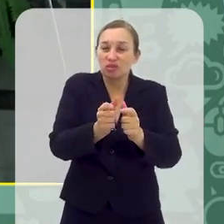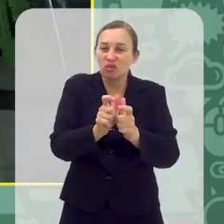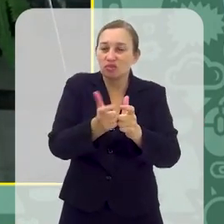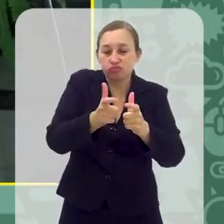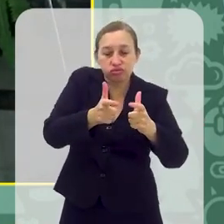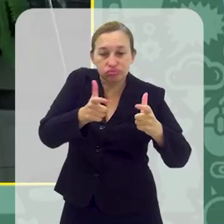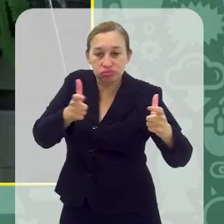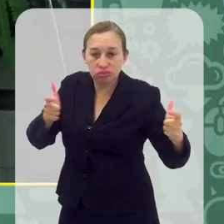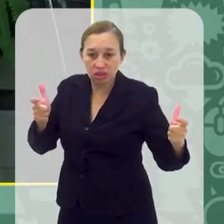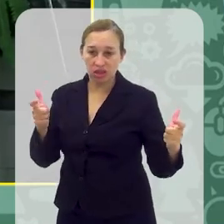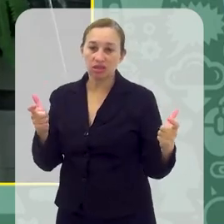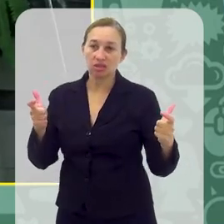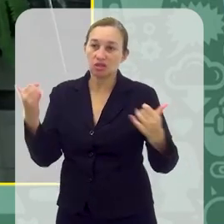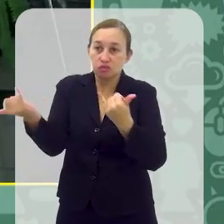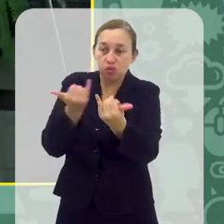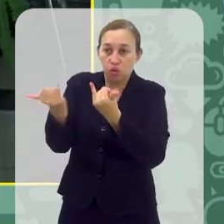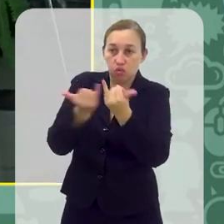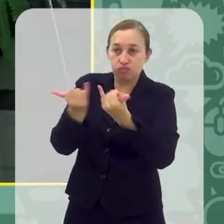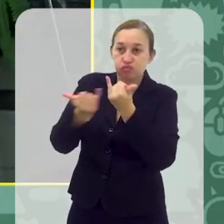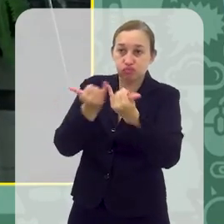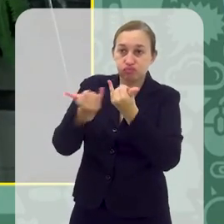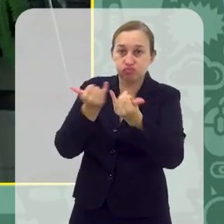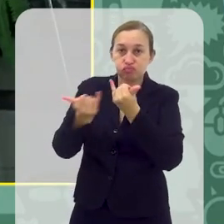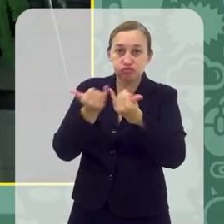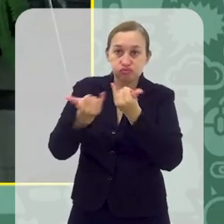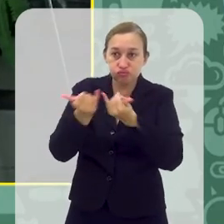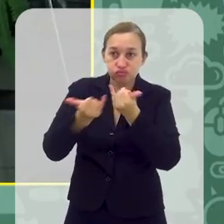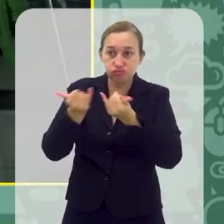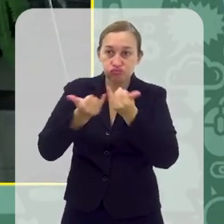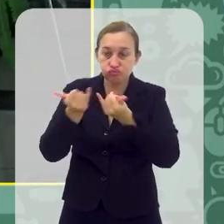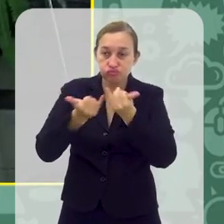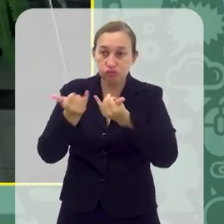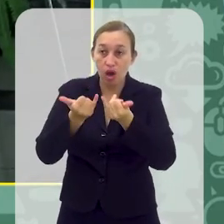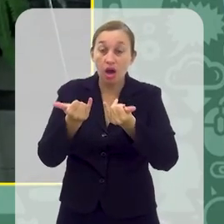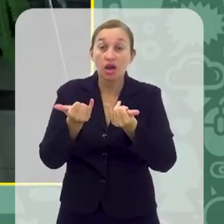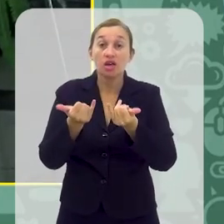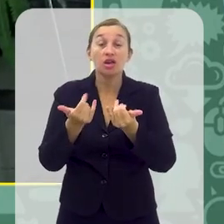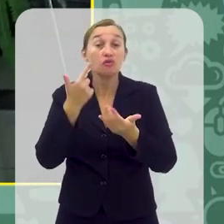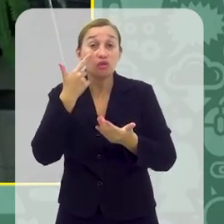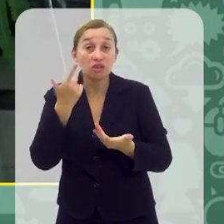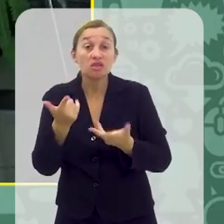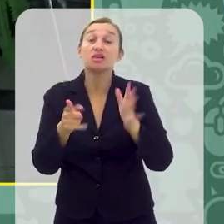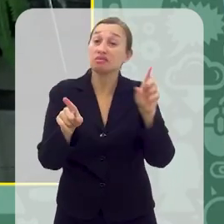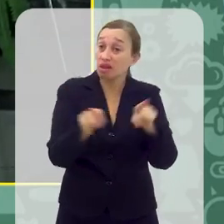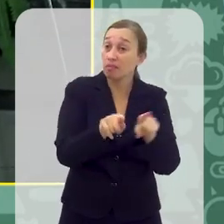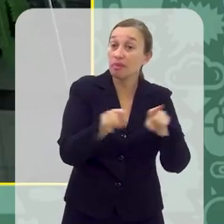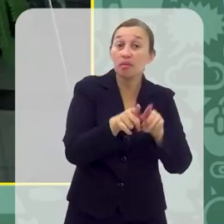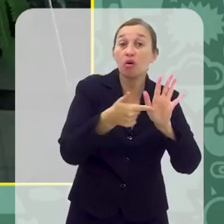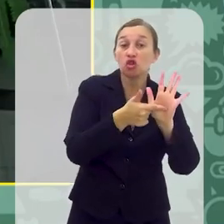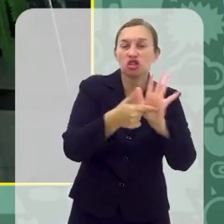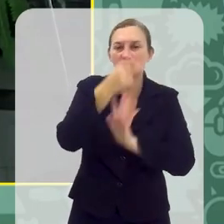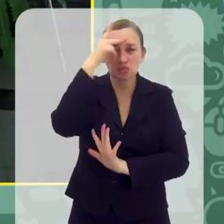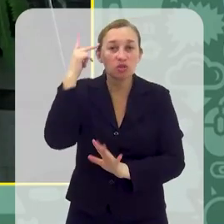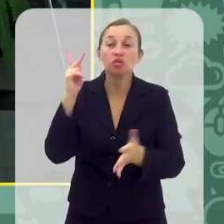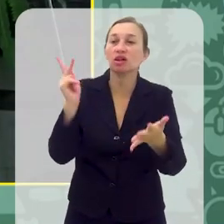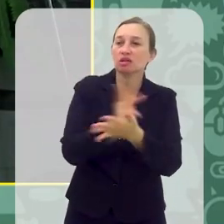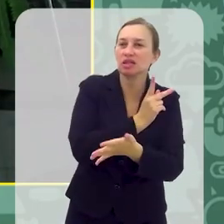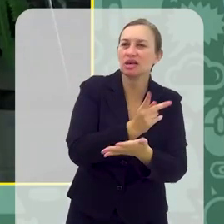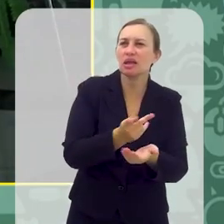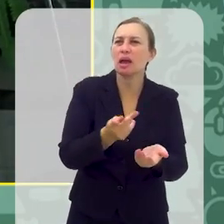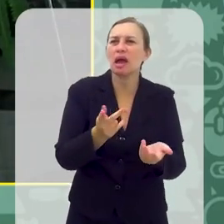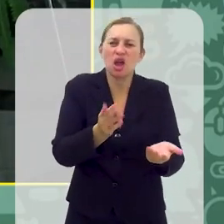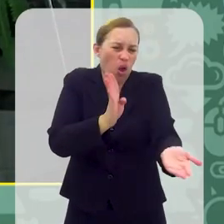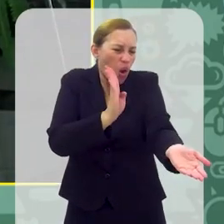aí você pode o tempo todo estar checando o que está acontecendo com as pessoas e se mostrando para as pessoas, né, o que está acontecendo. É quase como se fosse ali uma